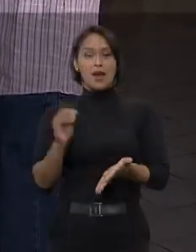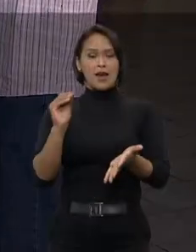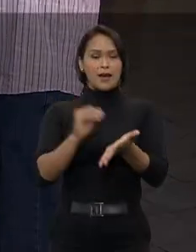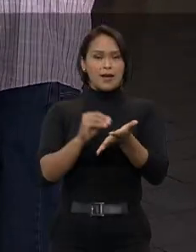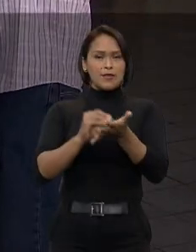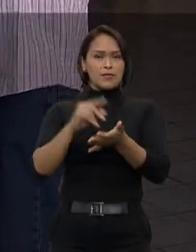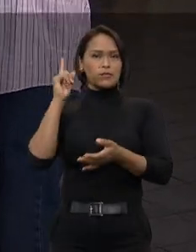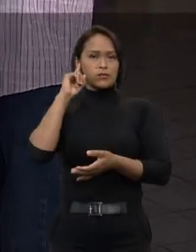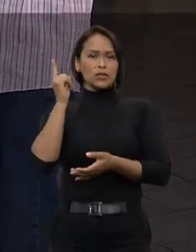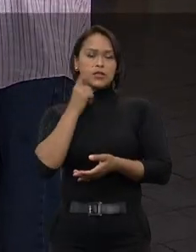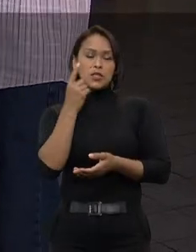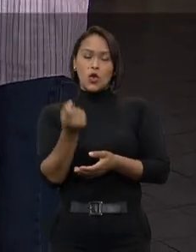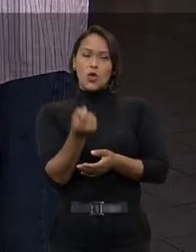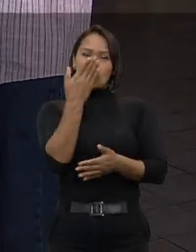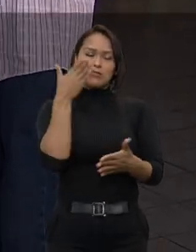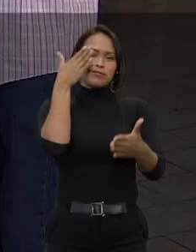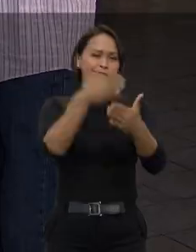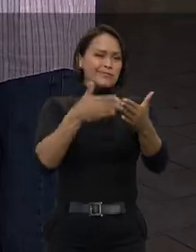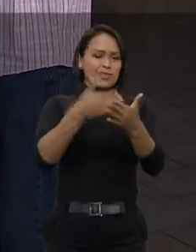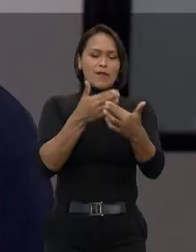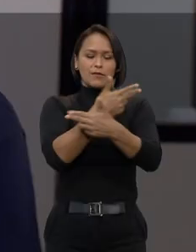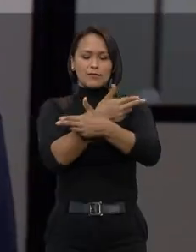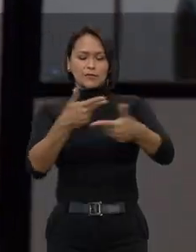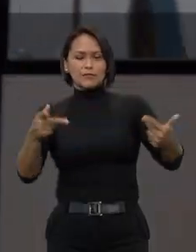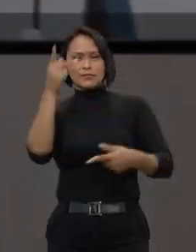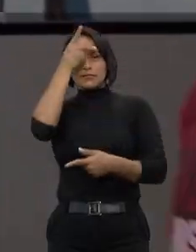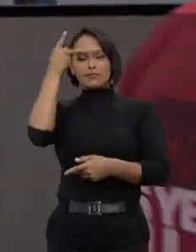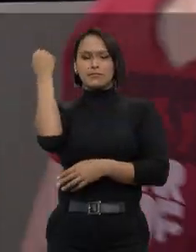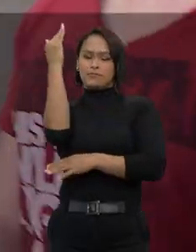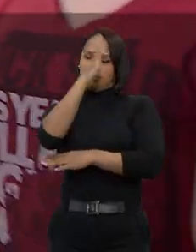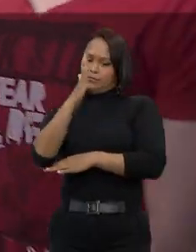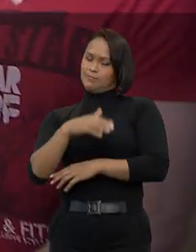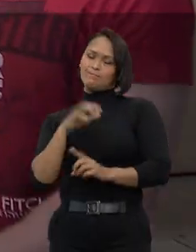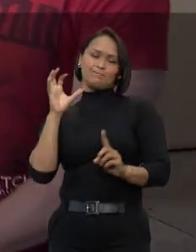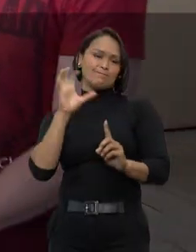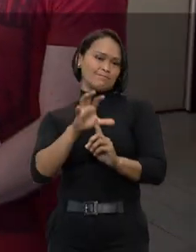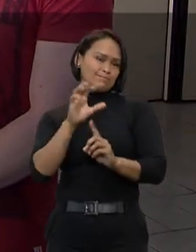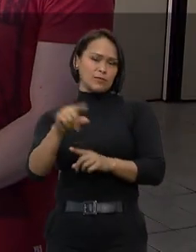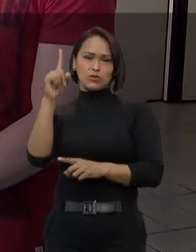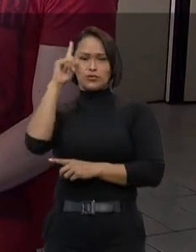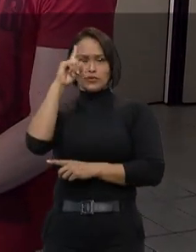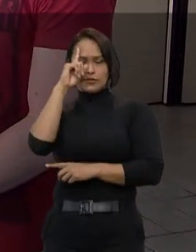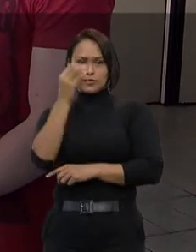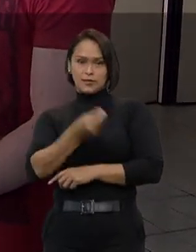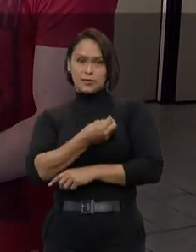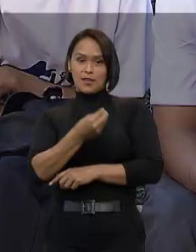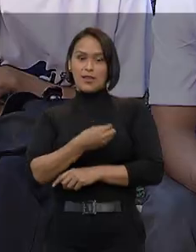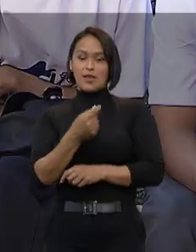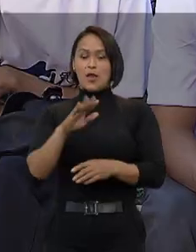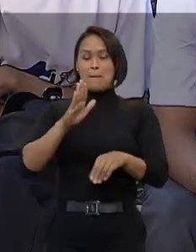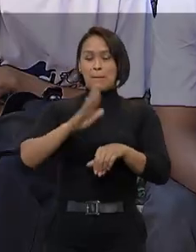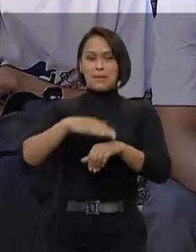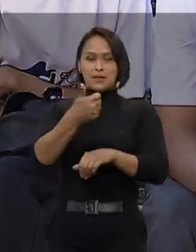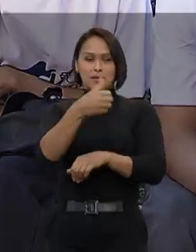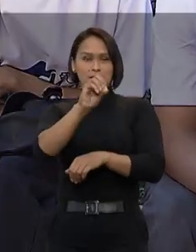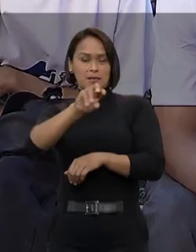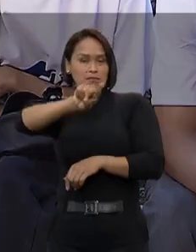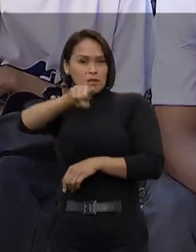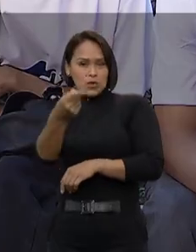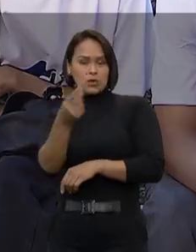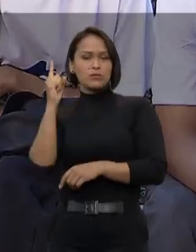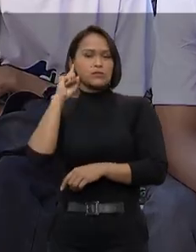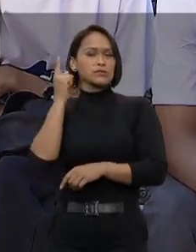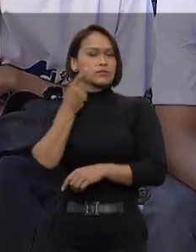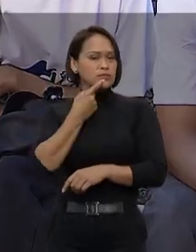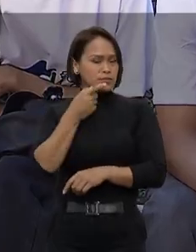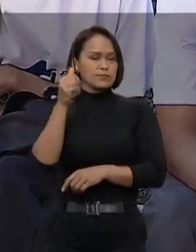A falta de audição é só uma das barreiras que milhares de brasileiros enfrentam todos os dias. Os mais de 10 milhões de